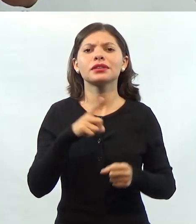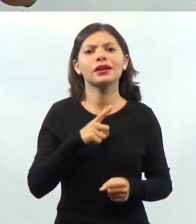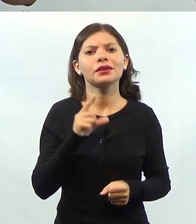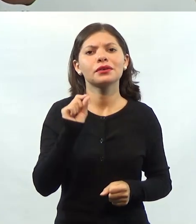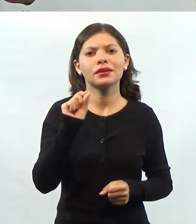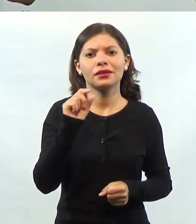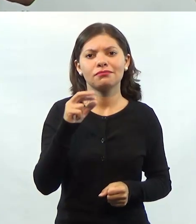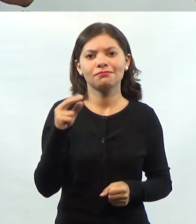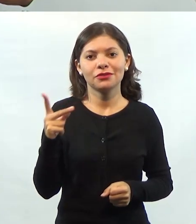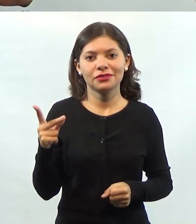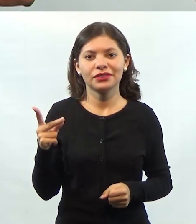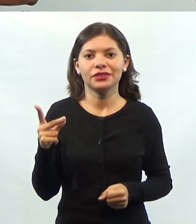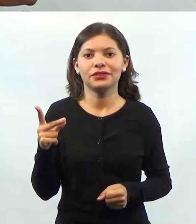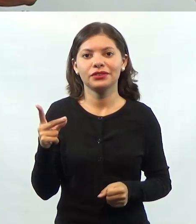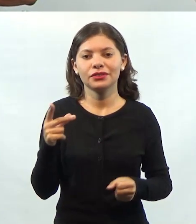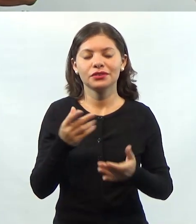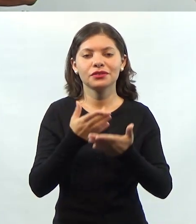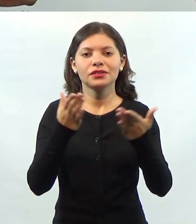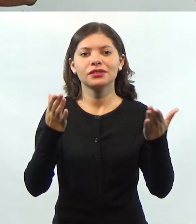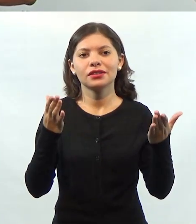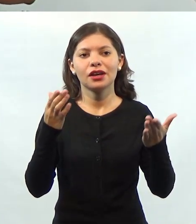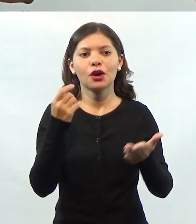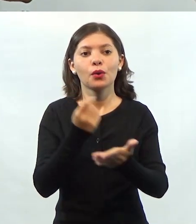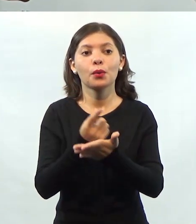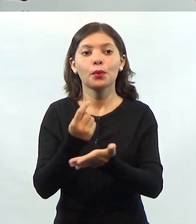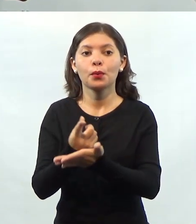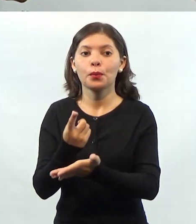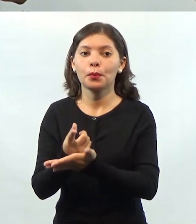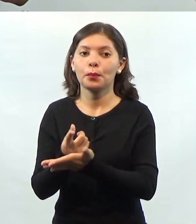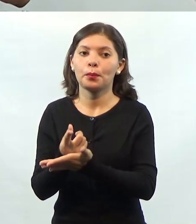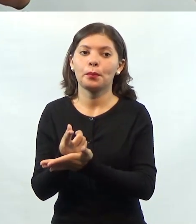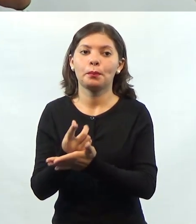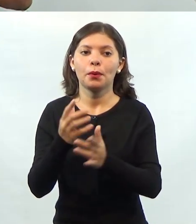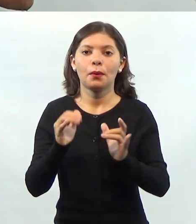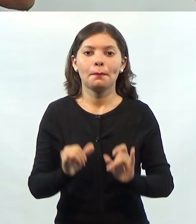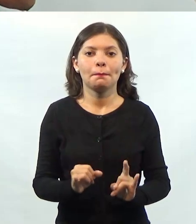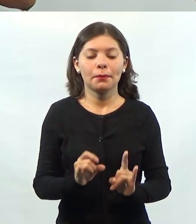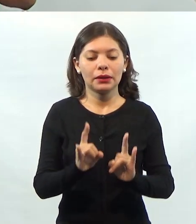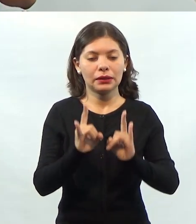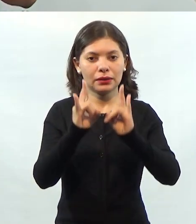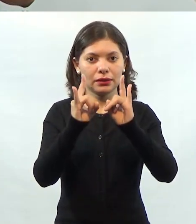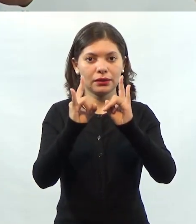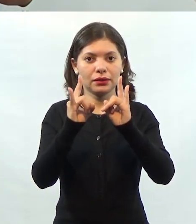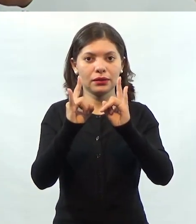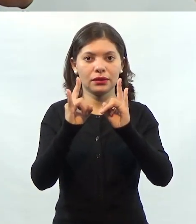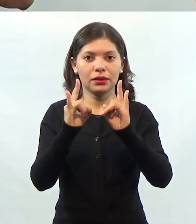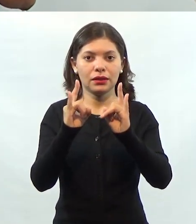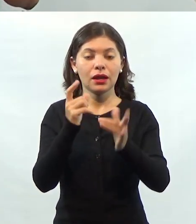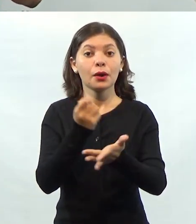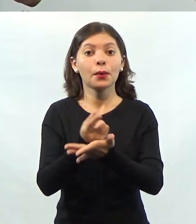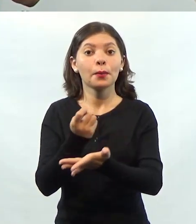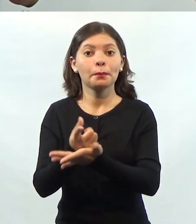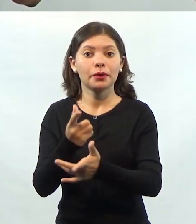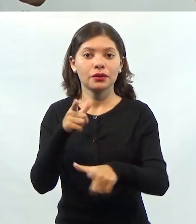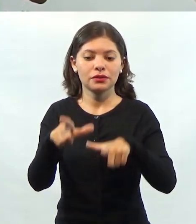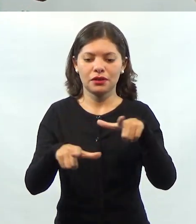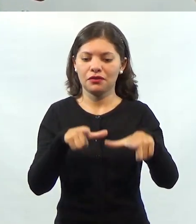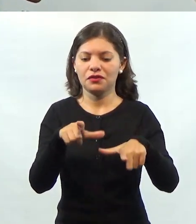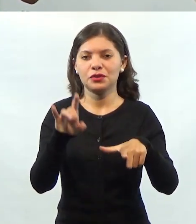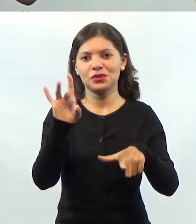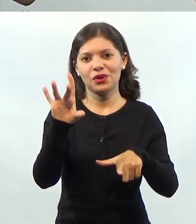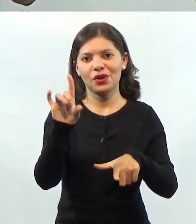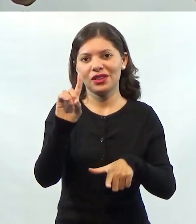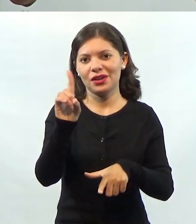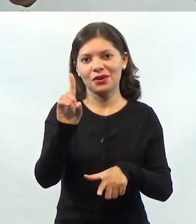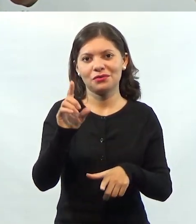Quando você compra um apartamento, você não está comprando um serviço apenas. Você está comprando o